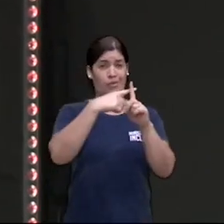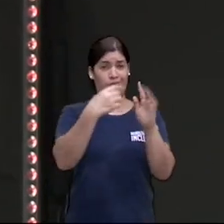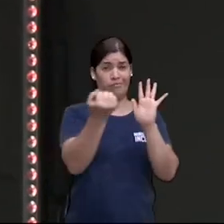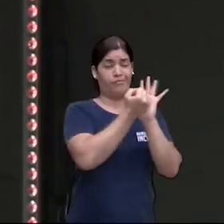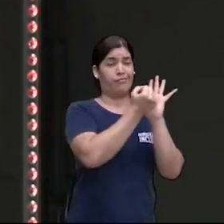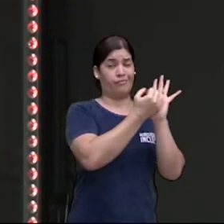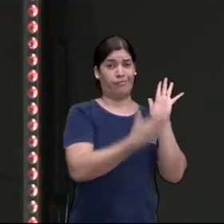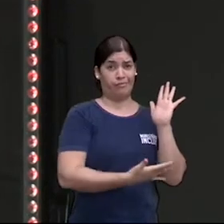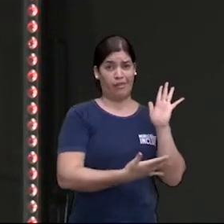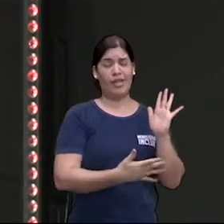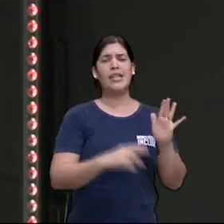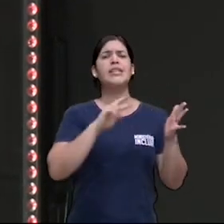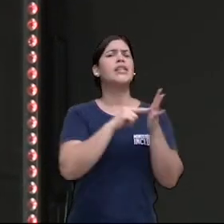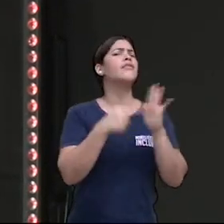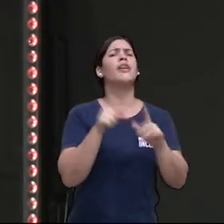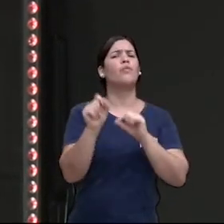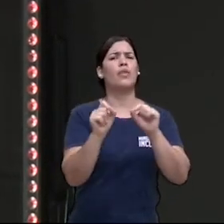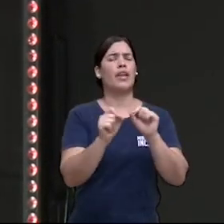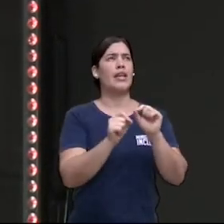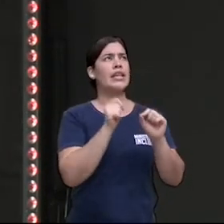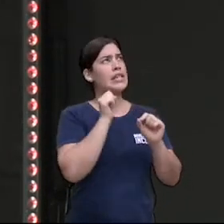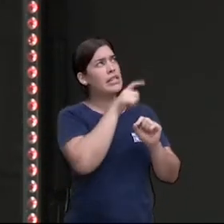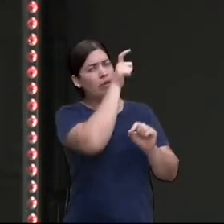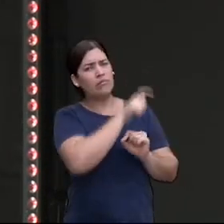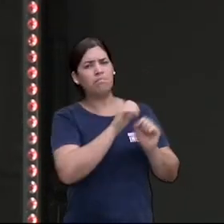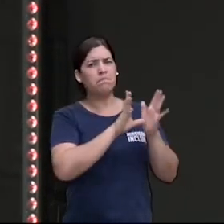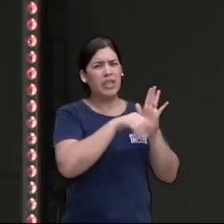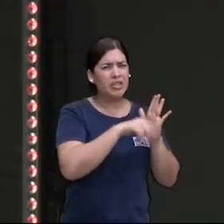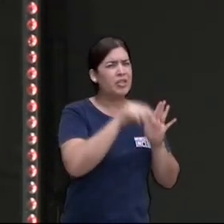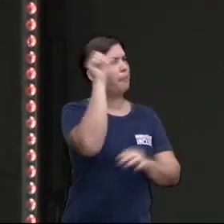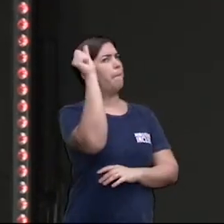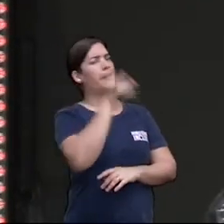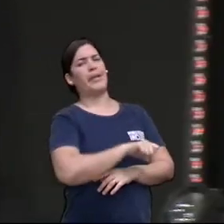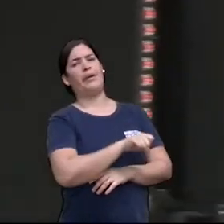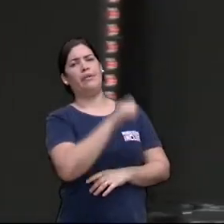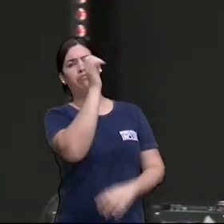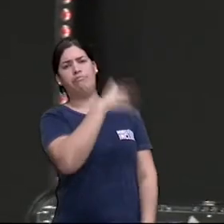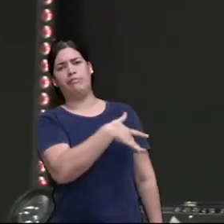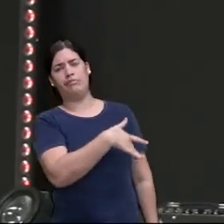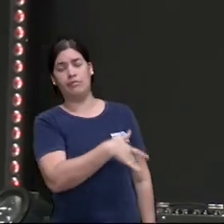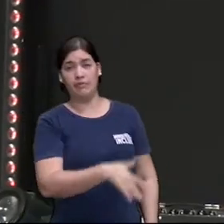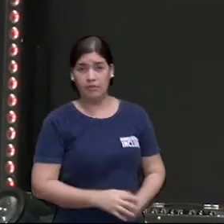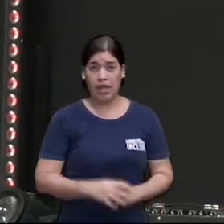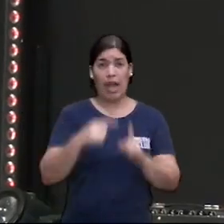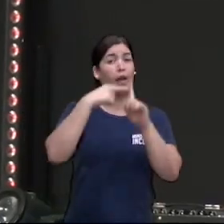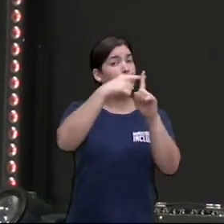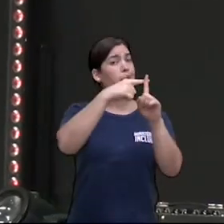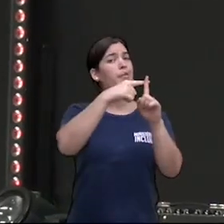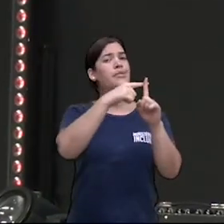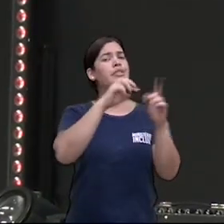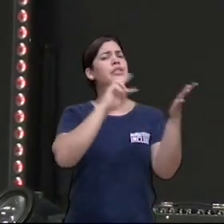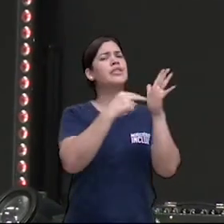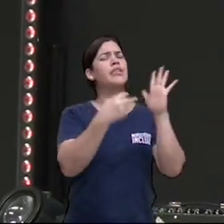bandido aí crucificado é o pior de todos. A cruz era para o impostor, para o traidor do